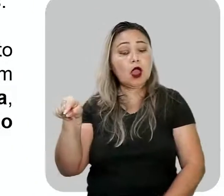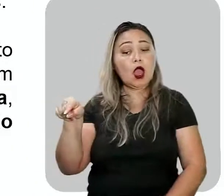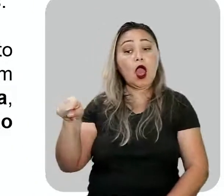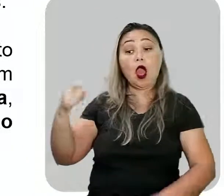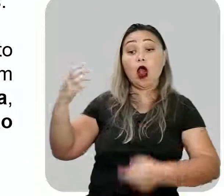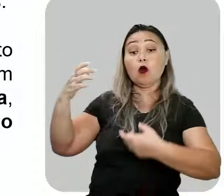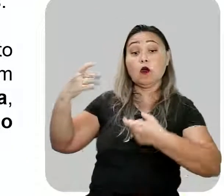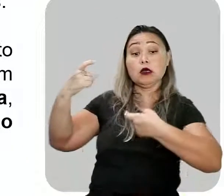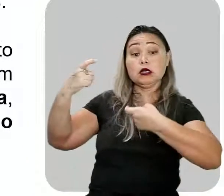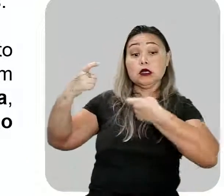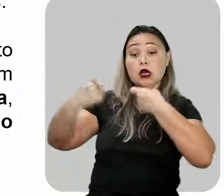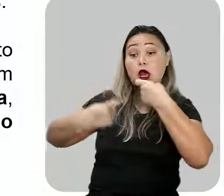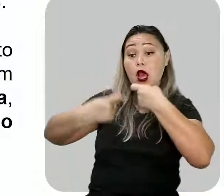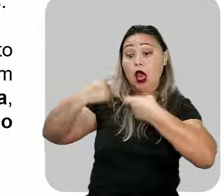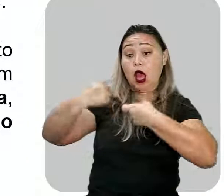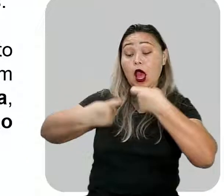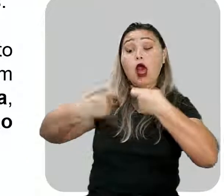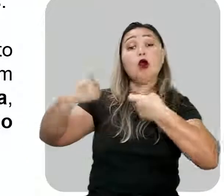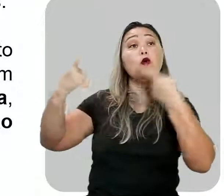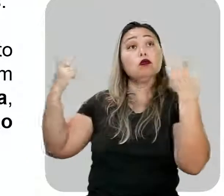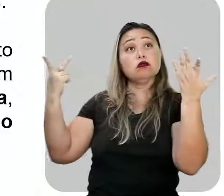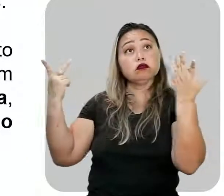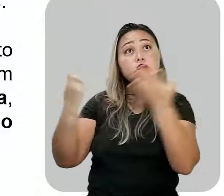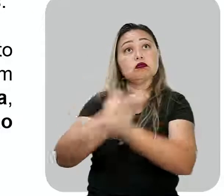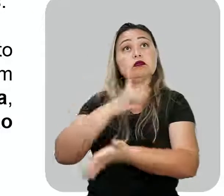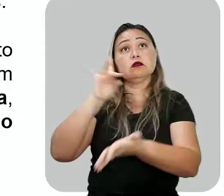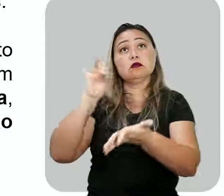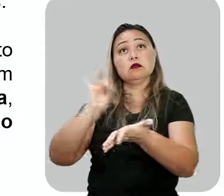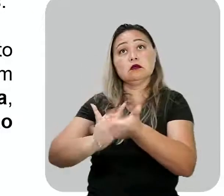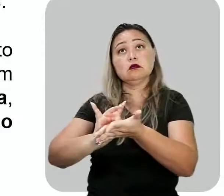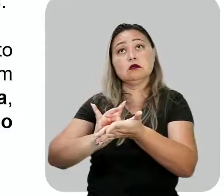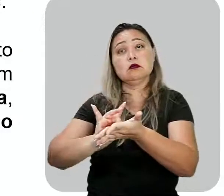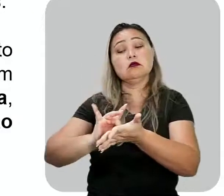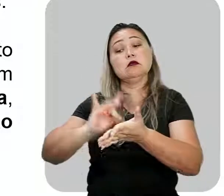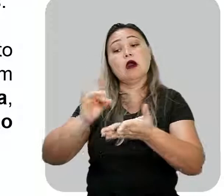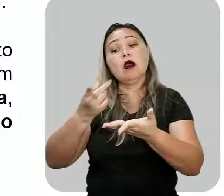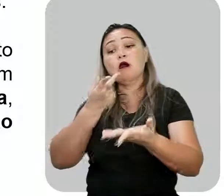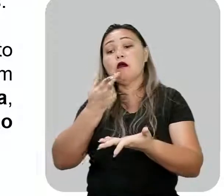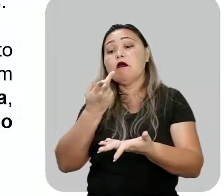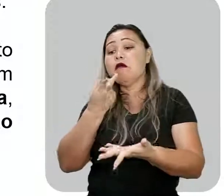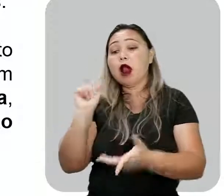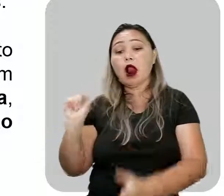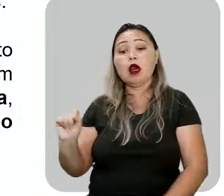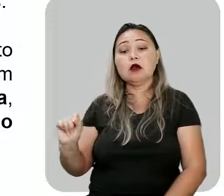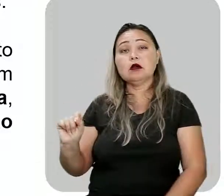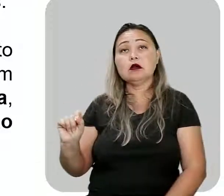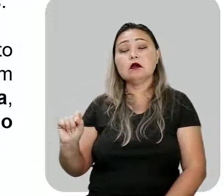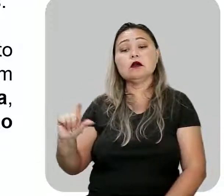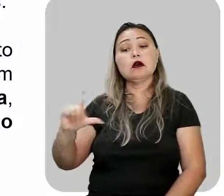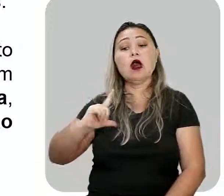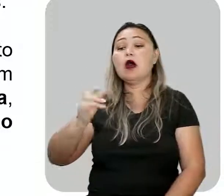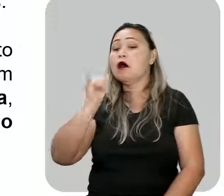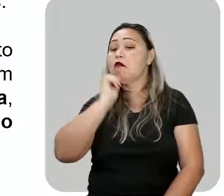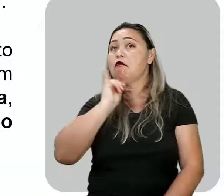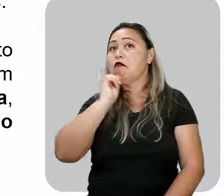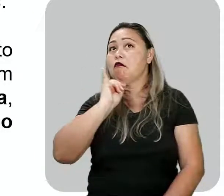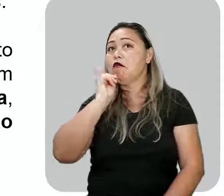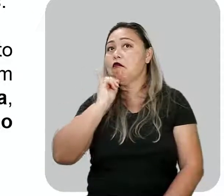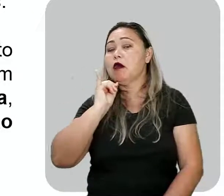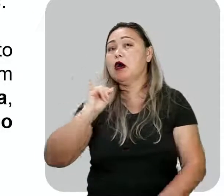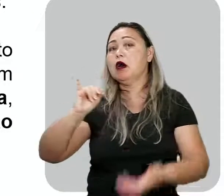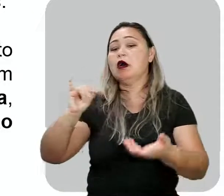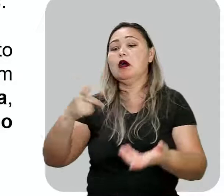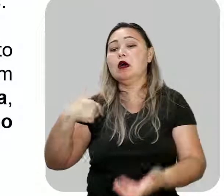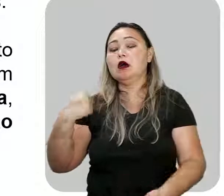algumas guerras, né? Que é de fato aconteceram, mas também são mencionadas. Aí podem aí, por exemplo, ser